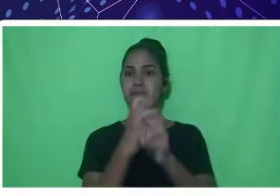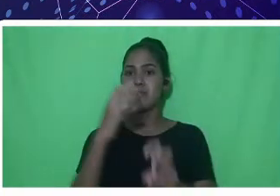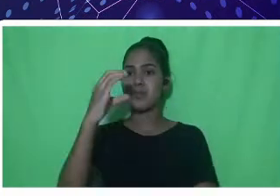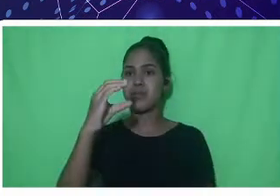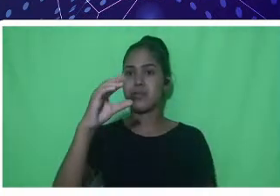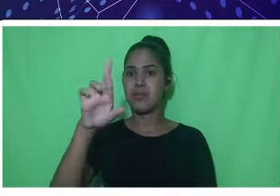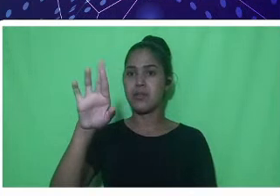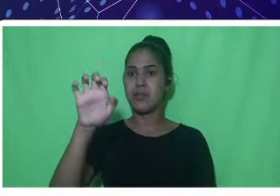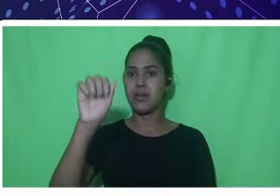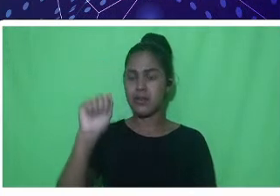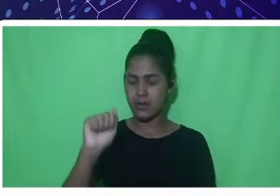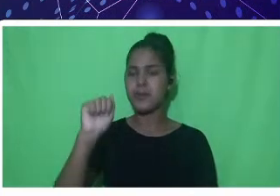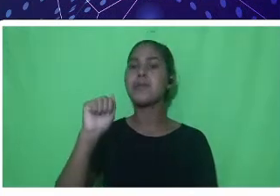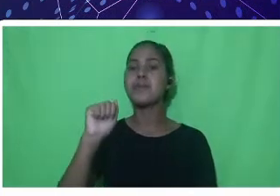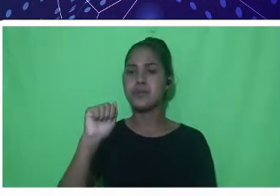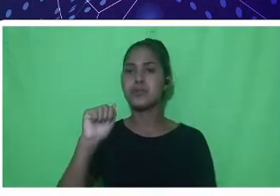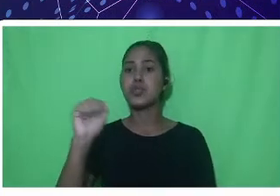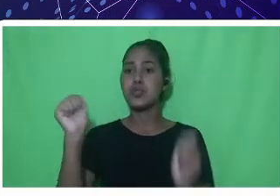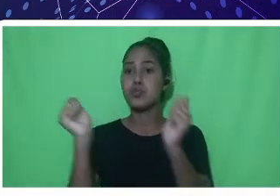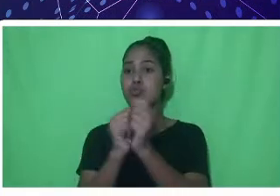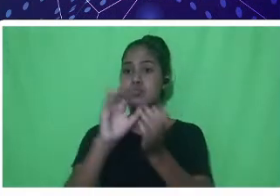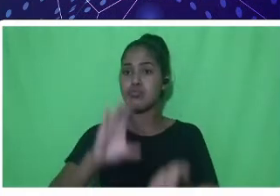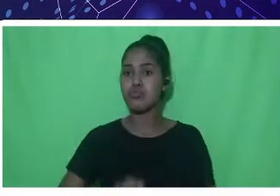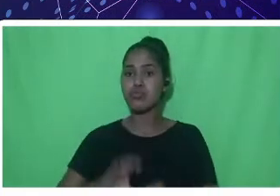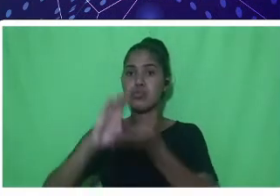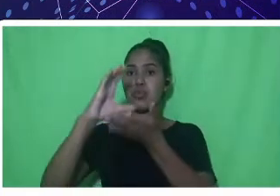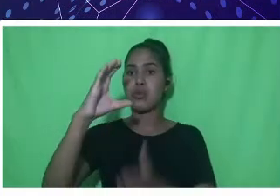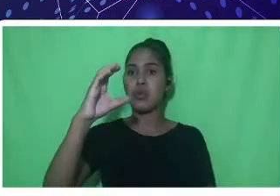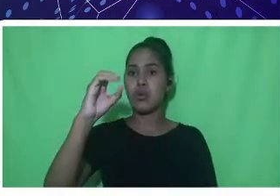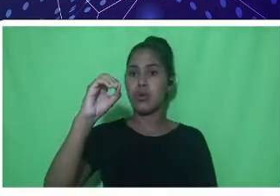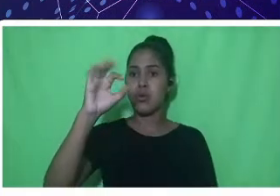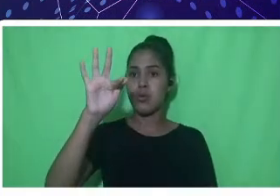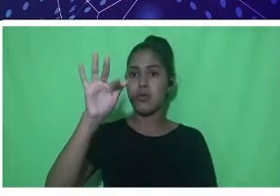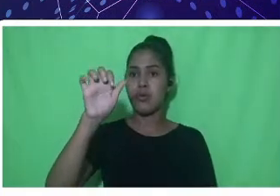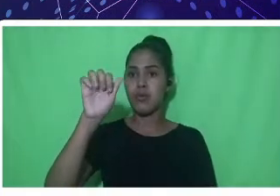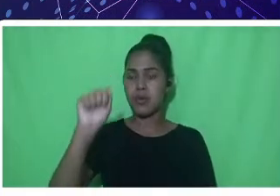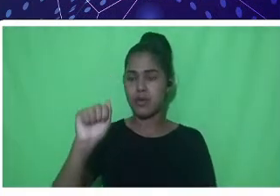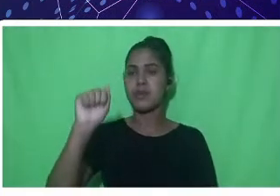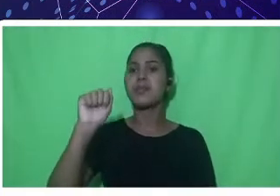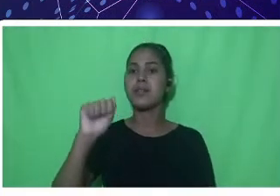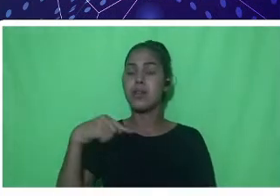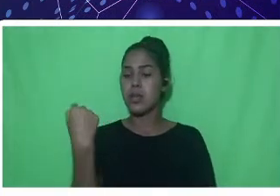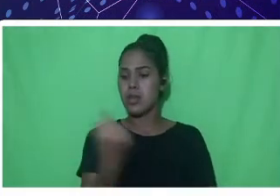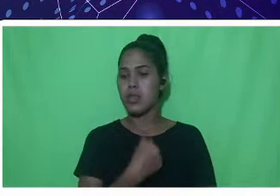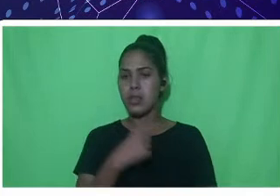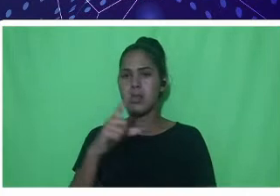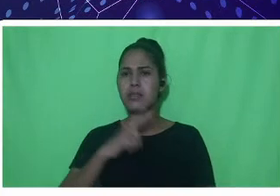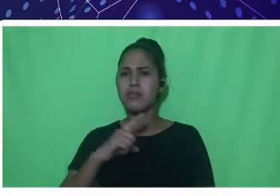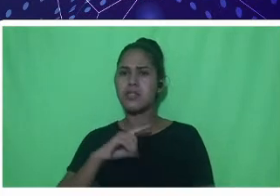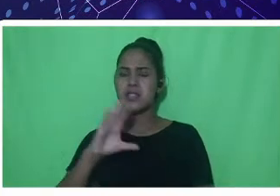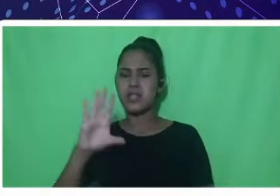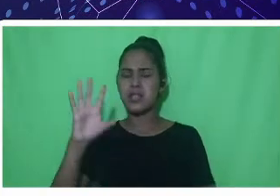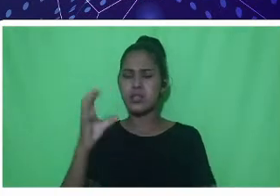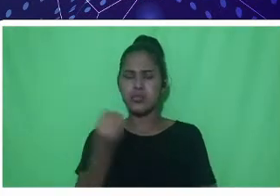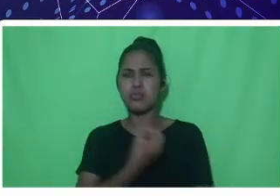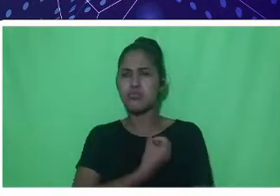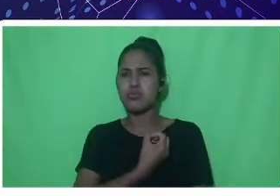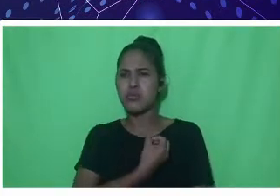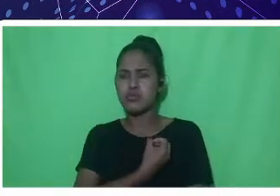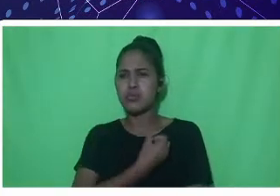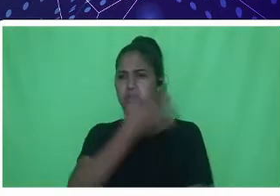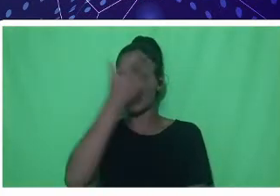CONFEA. Eu tenho até uma informação aqui do conselho, hoje nós temos um total registrado no conselho a nível nacional